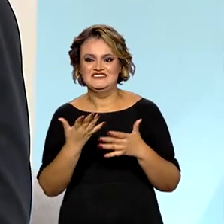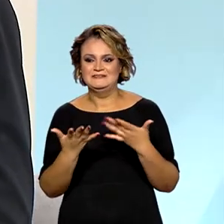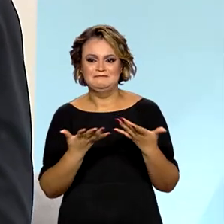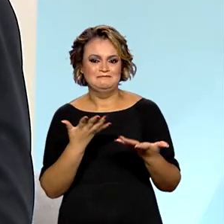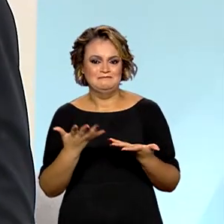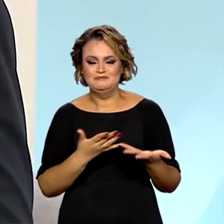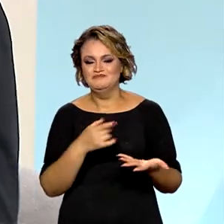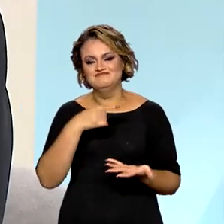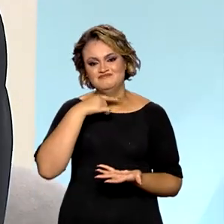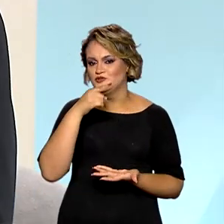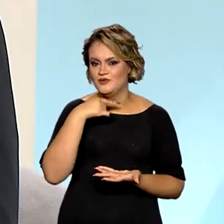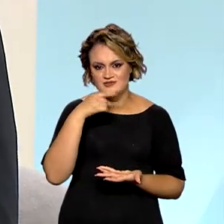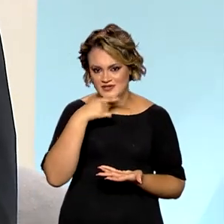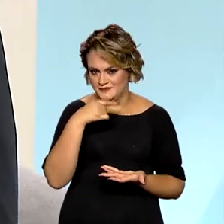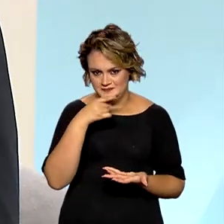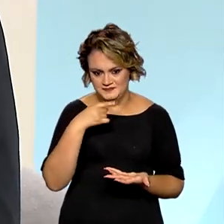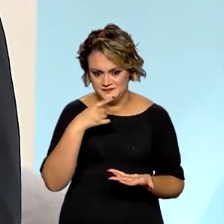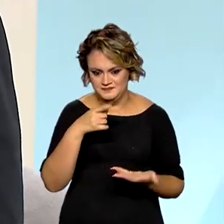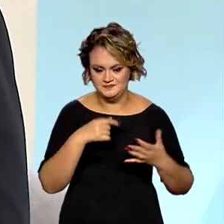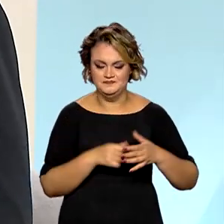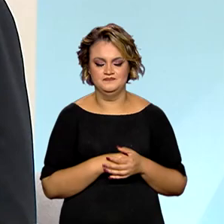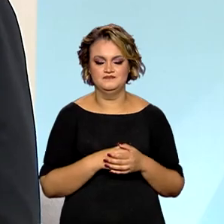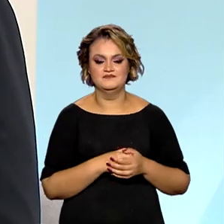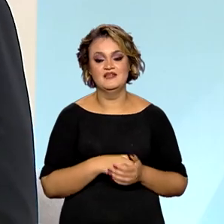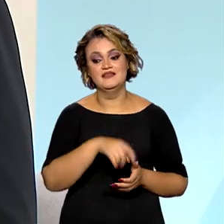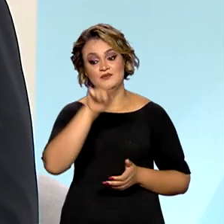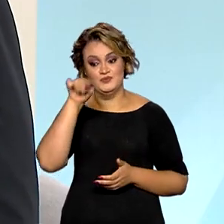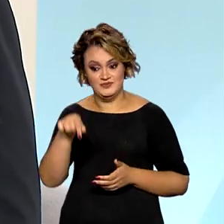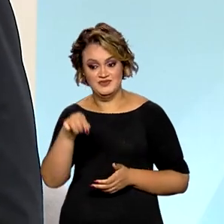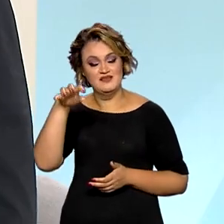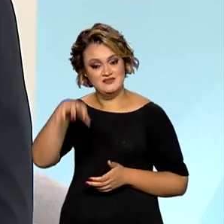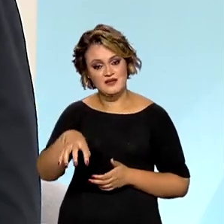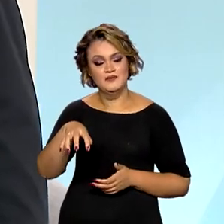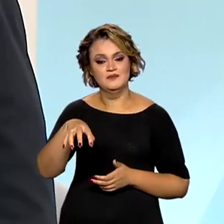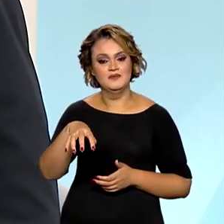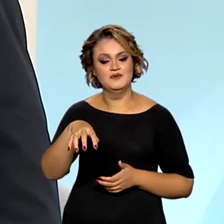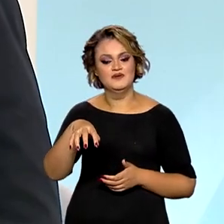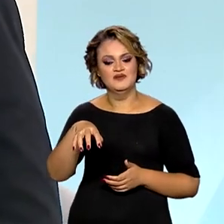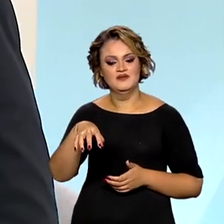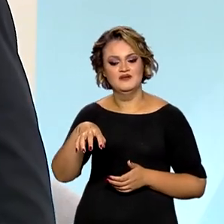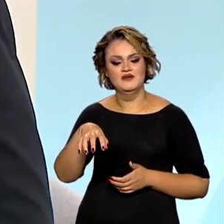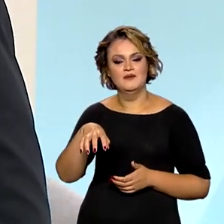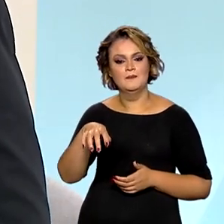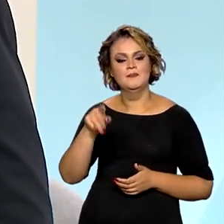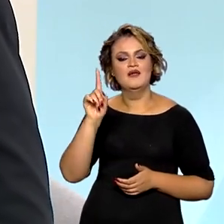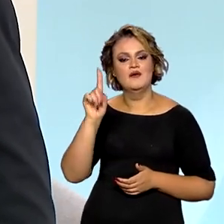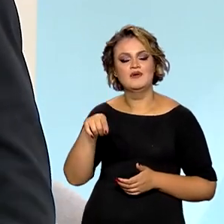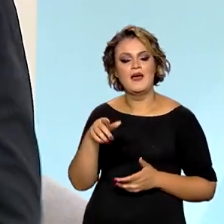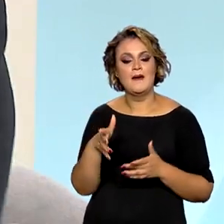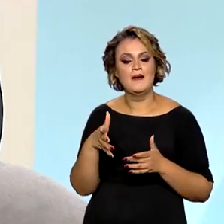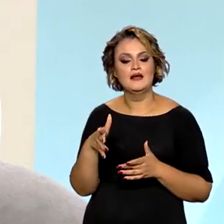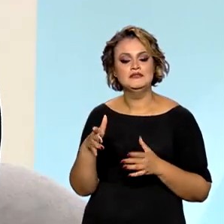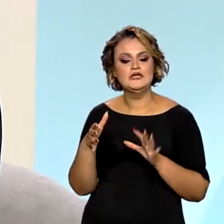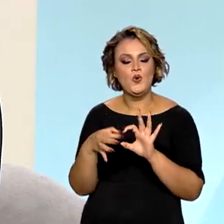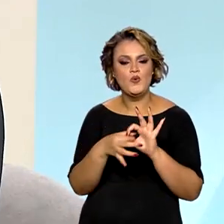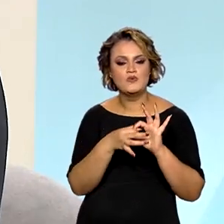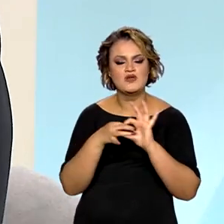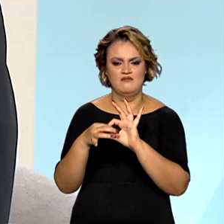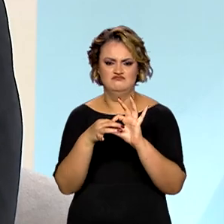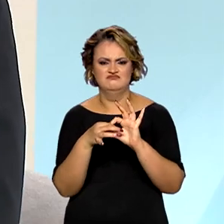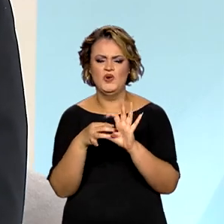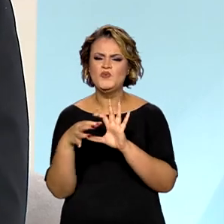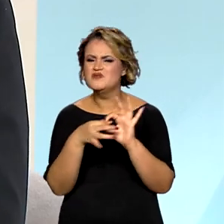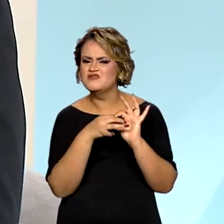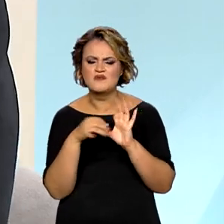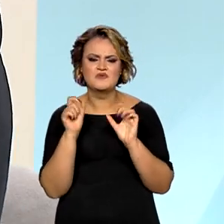necessárias para conseguir, de fato, fazer o seu negócio girar. E a terceira ponte que a gente fala que é nosso eixo é a parte de conectividade, é